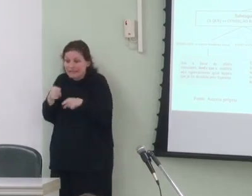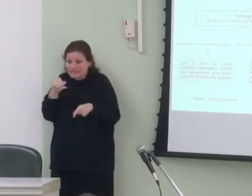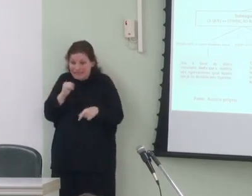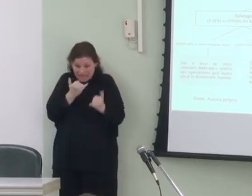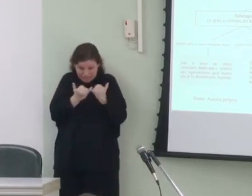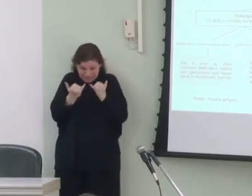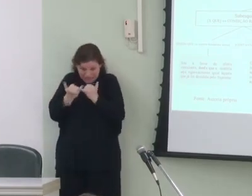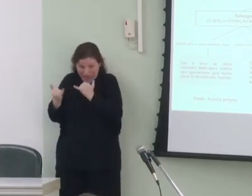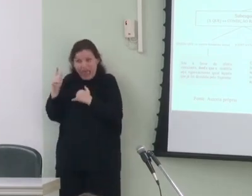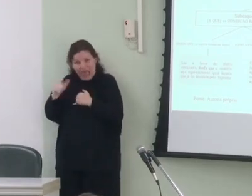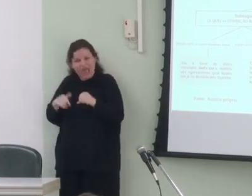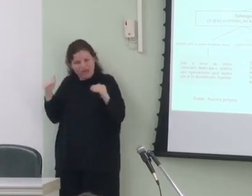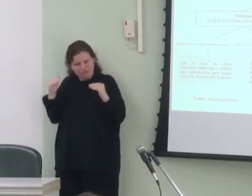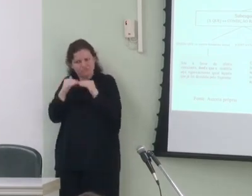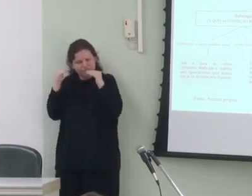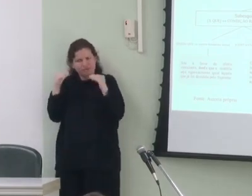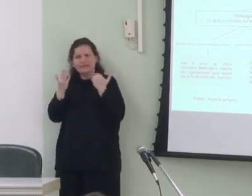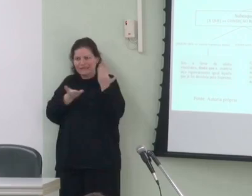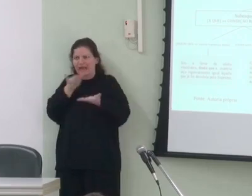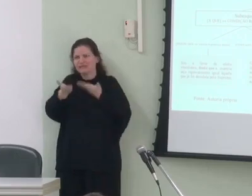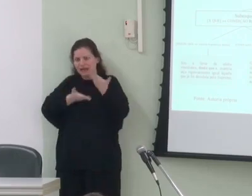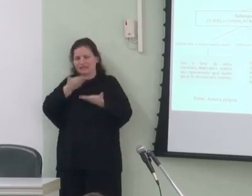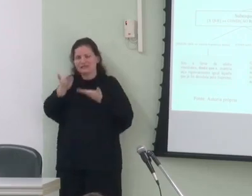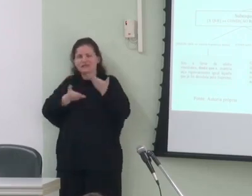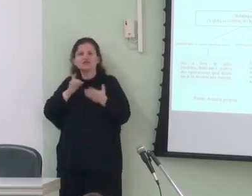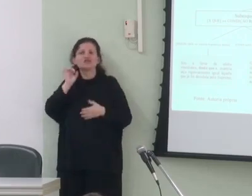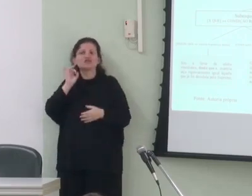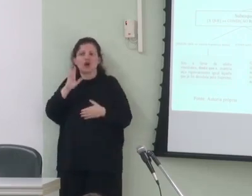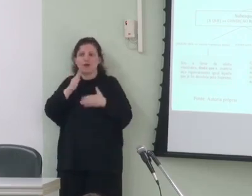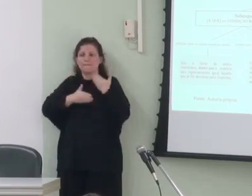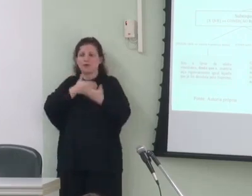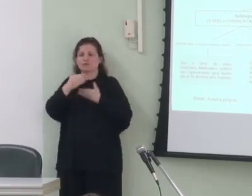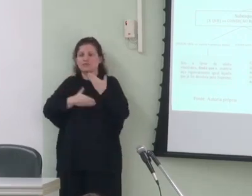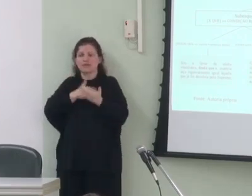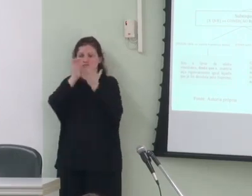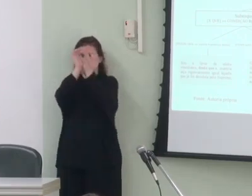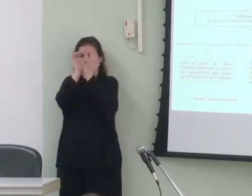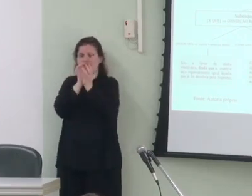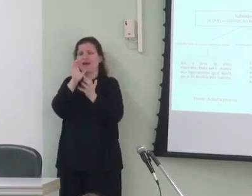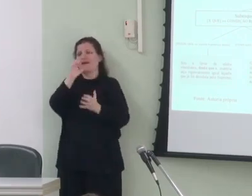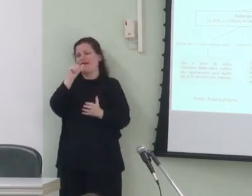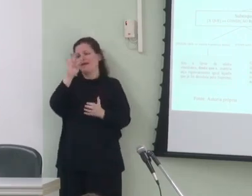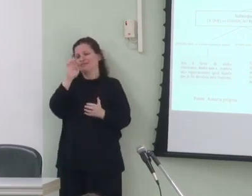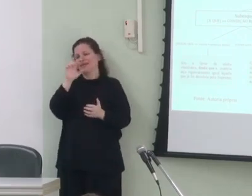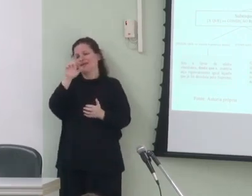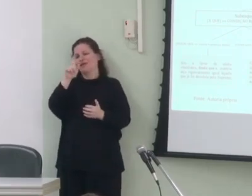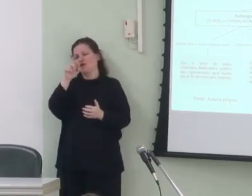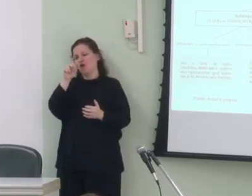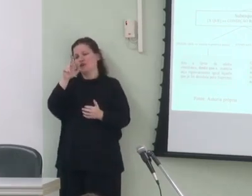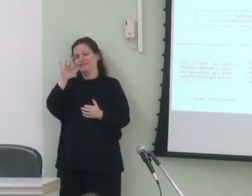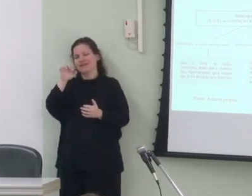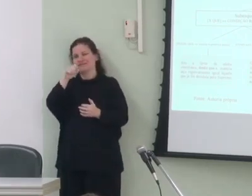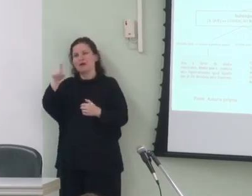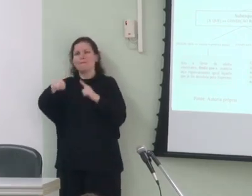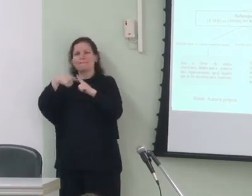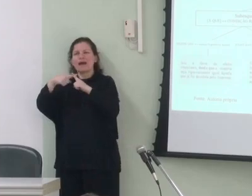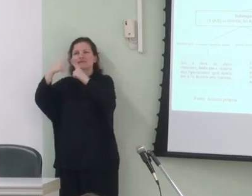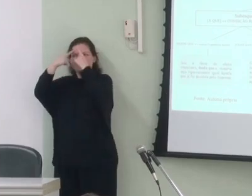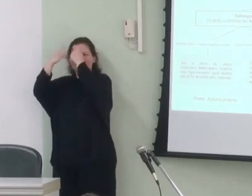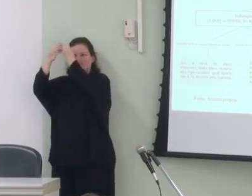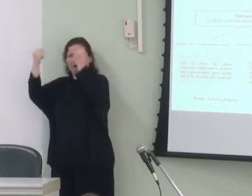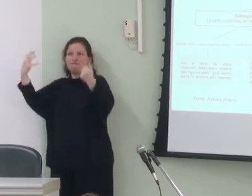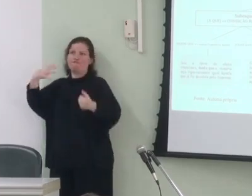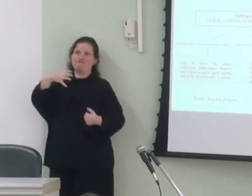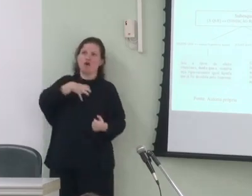similaridade é adequadamente tratada apenas no processo de categorização e abstração de forma de significado